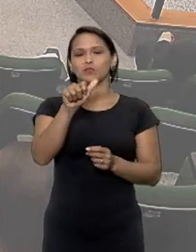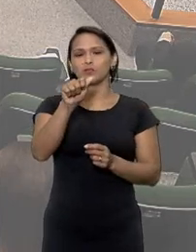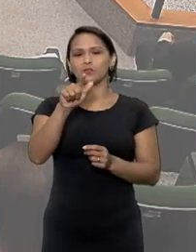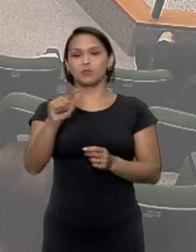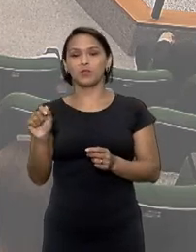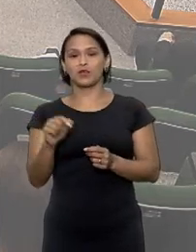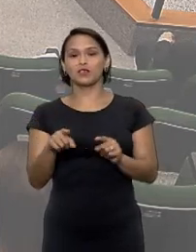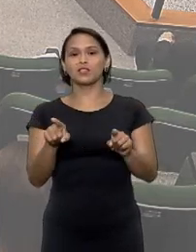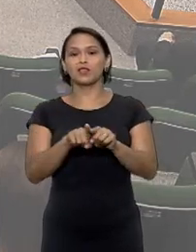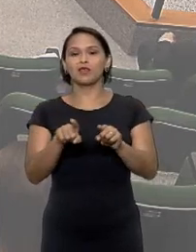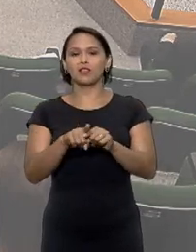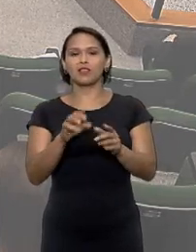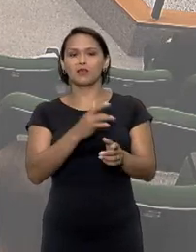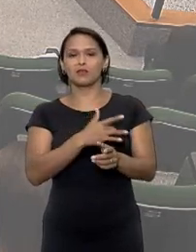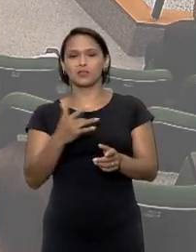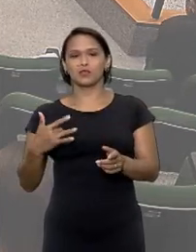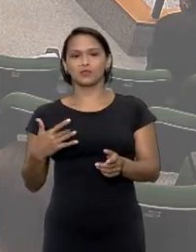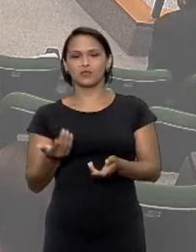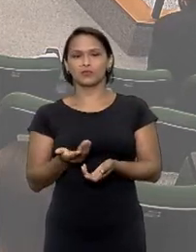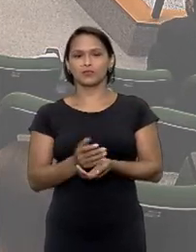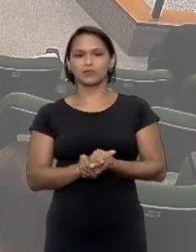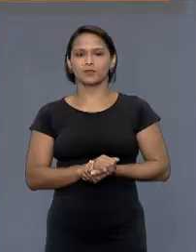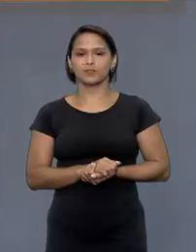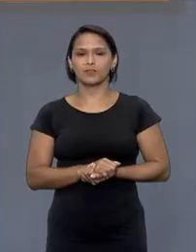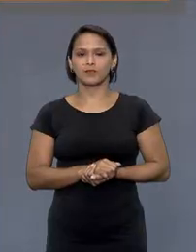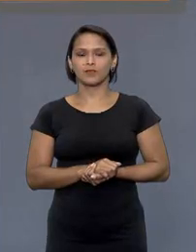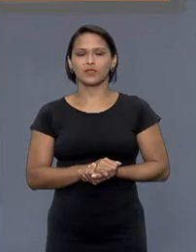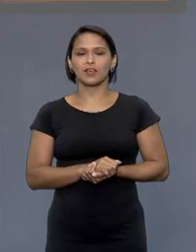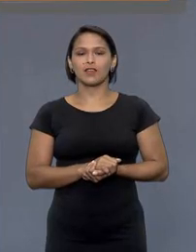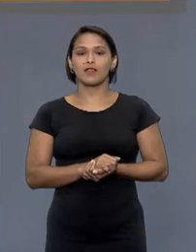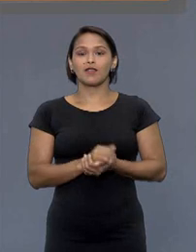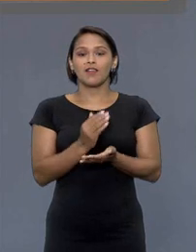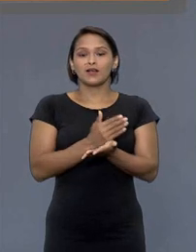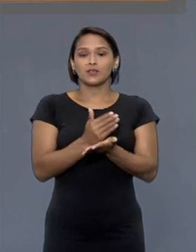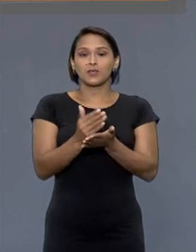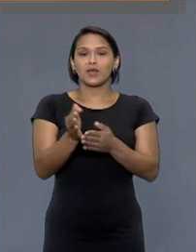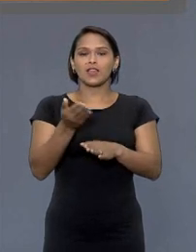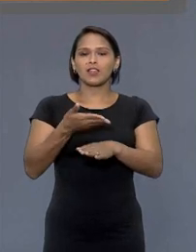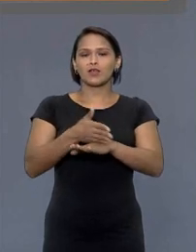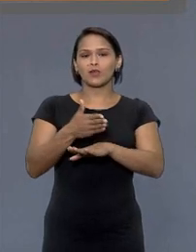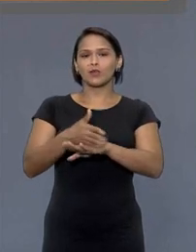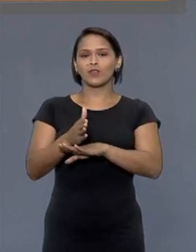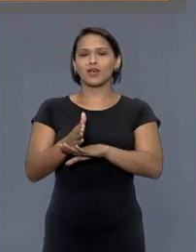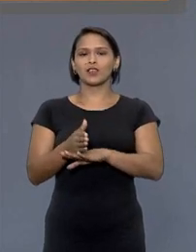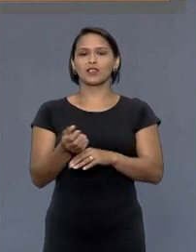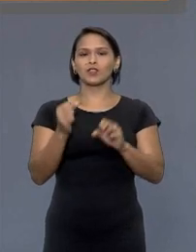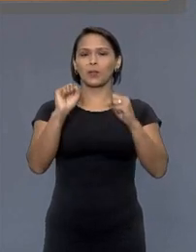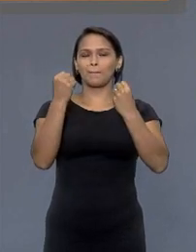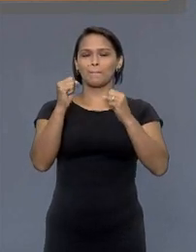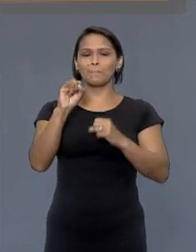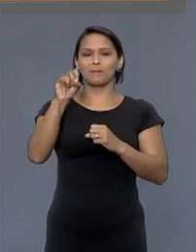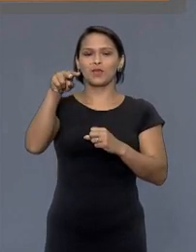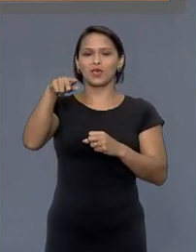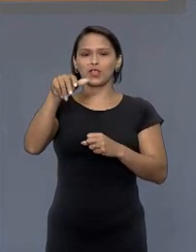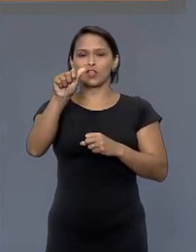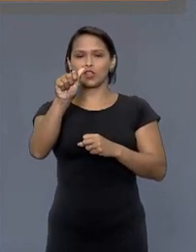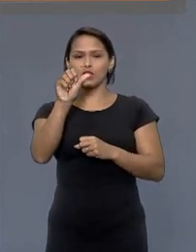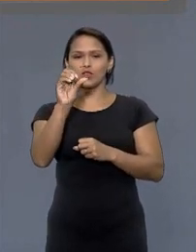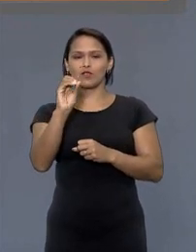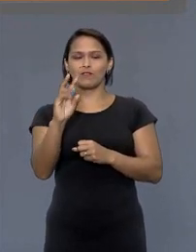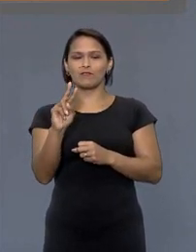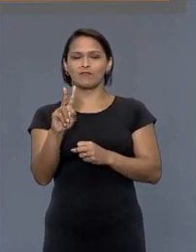de suplementação privada de assistência à saúde estão abertas as inscrições para o prêmio Inovare 2020